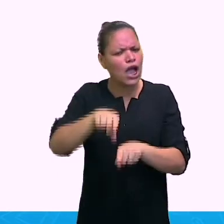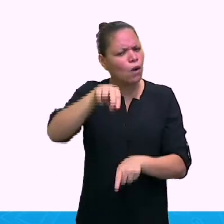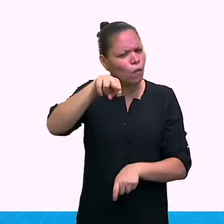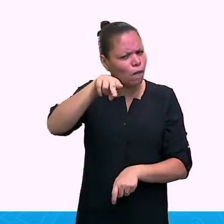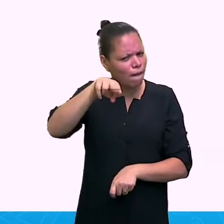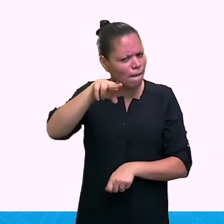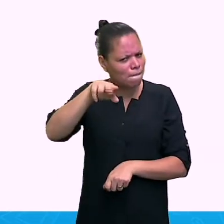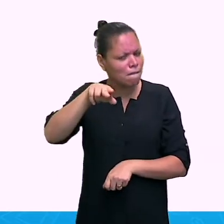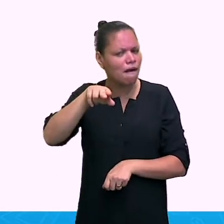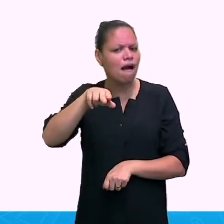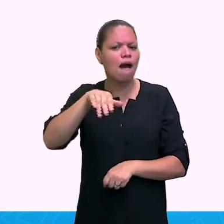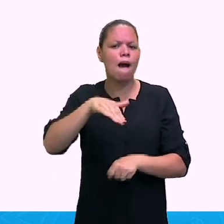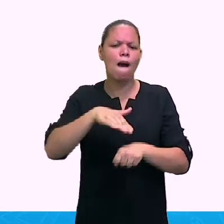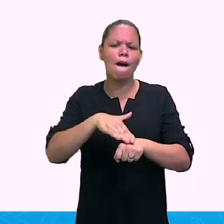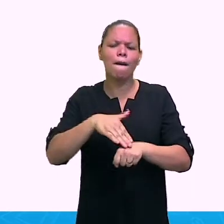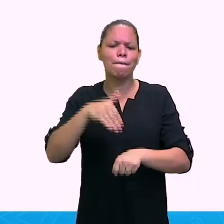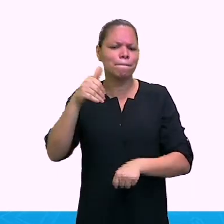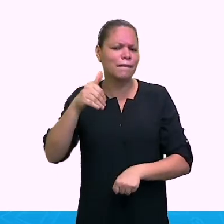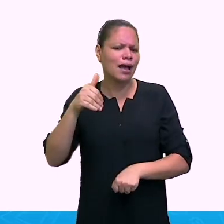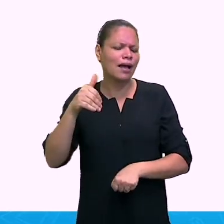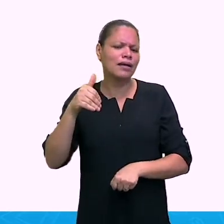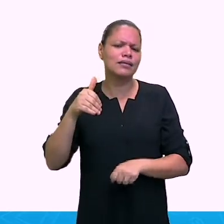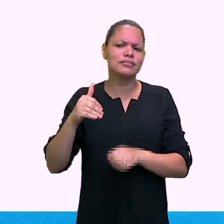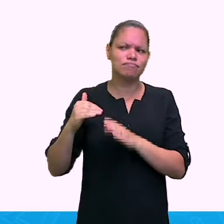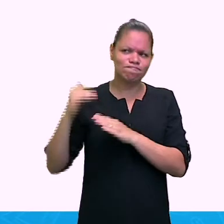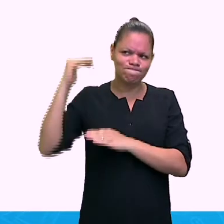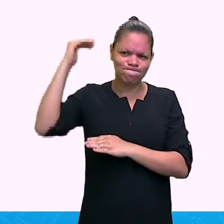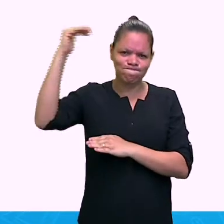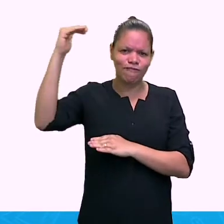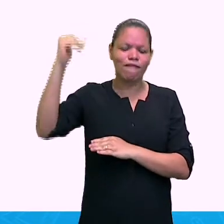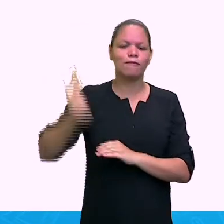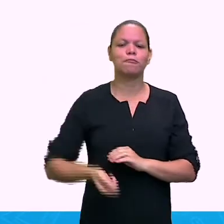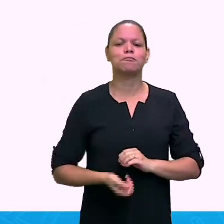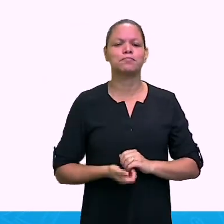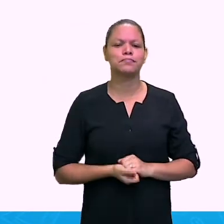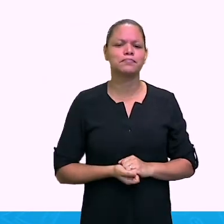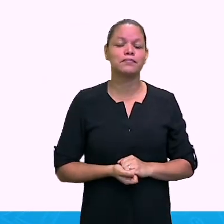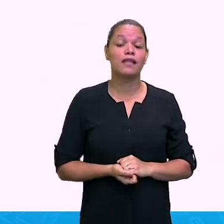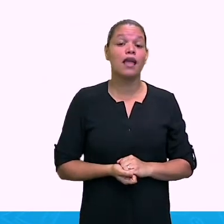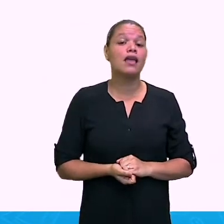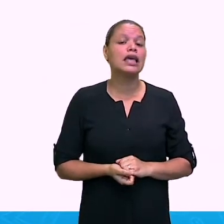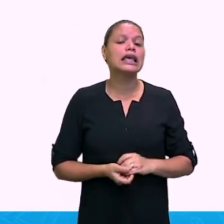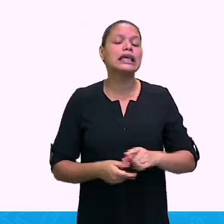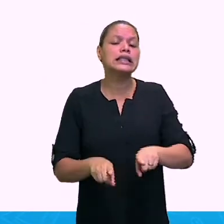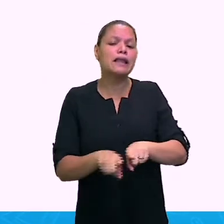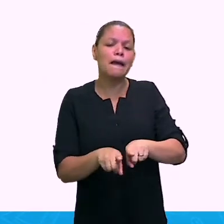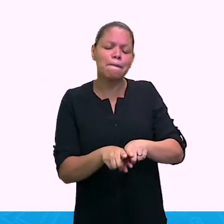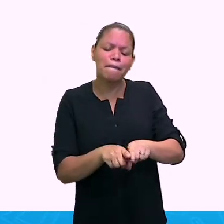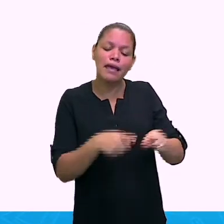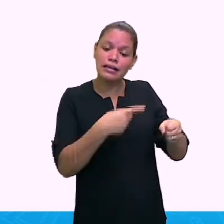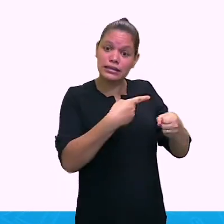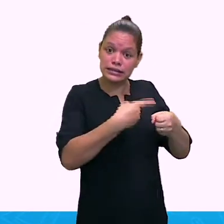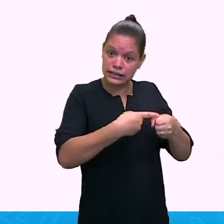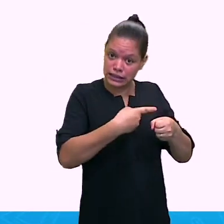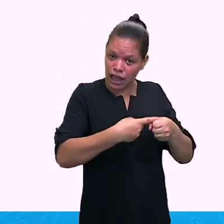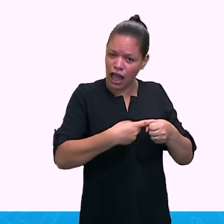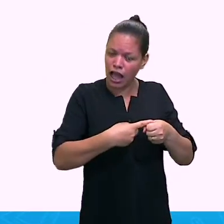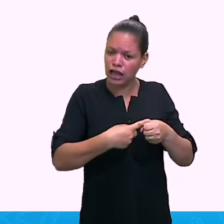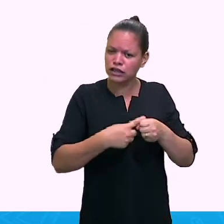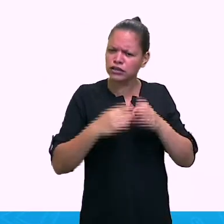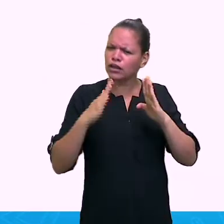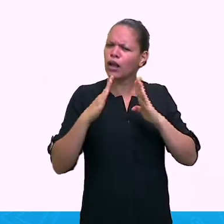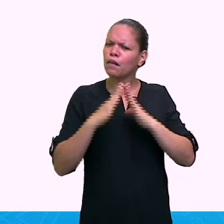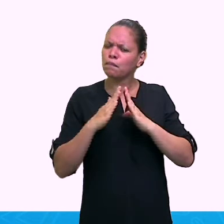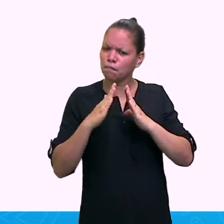ele mora na cidade de Marietta, no estado da Georgia, ok? Que é no Estados Unidos, ok?